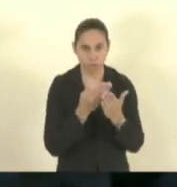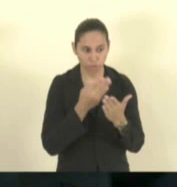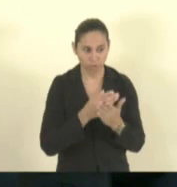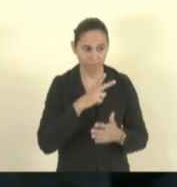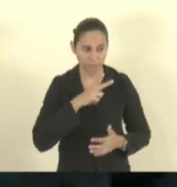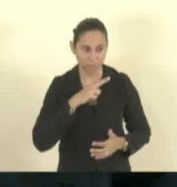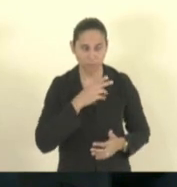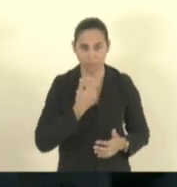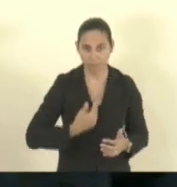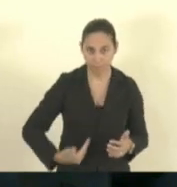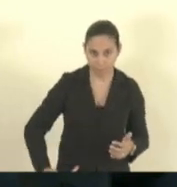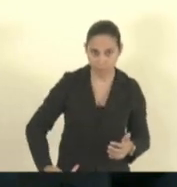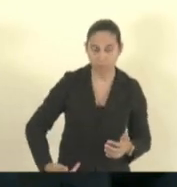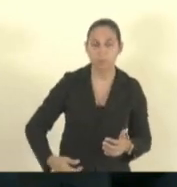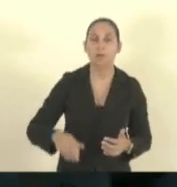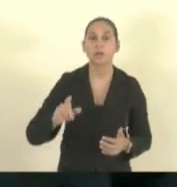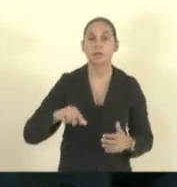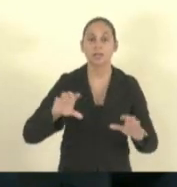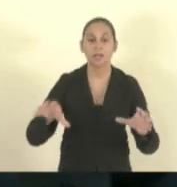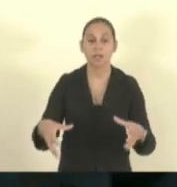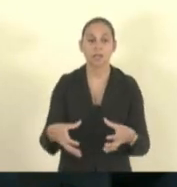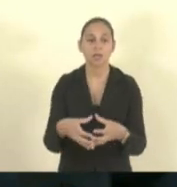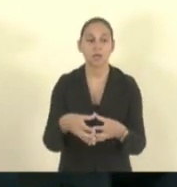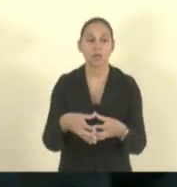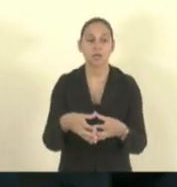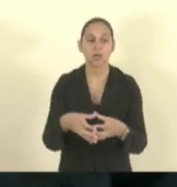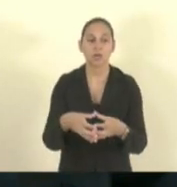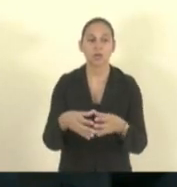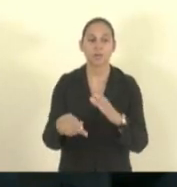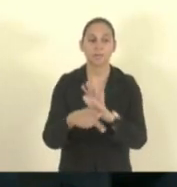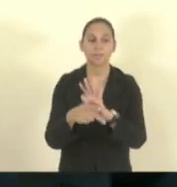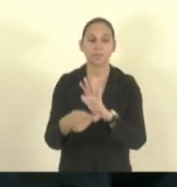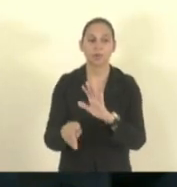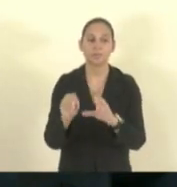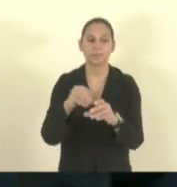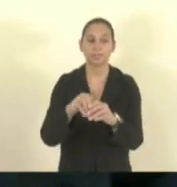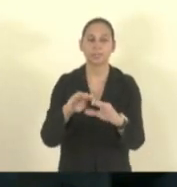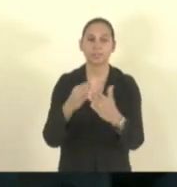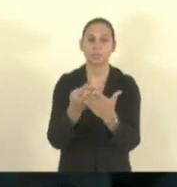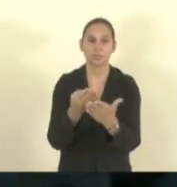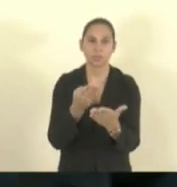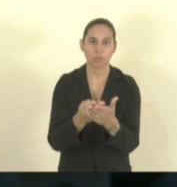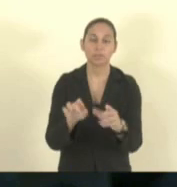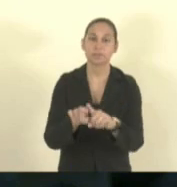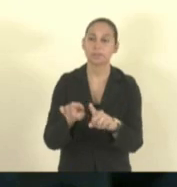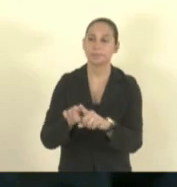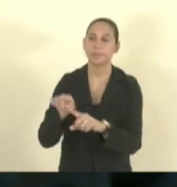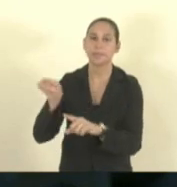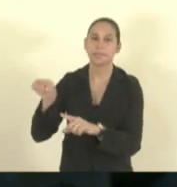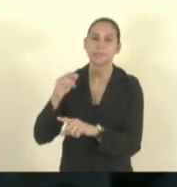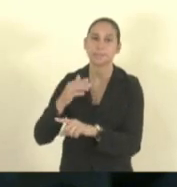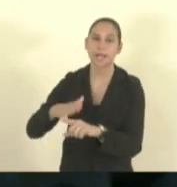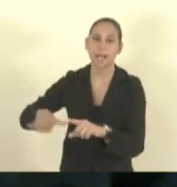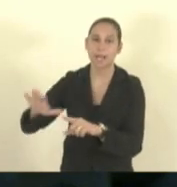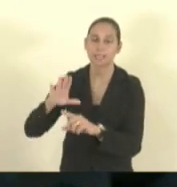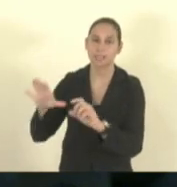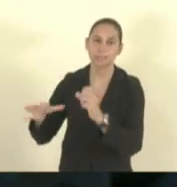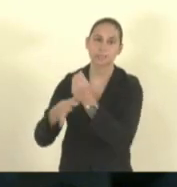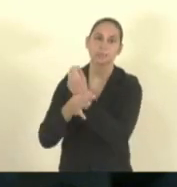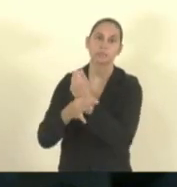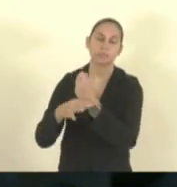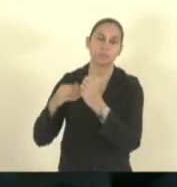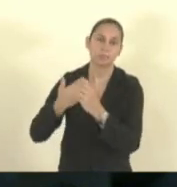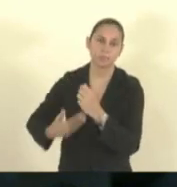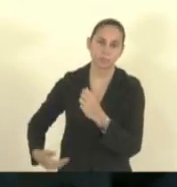privadas de educação básica, ouvido o Conselho de Educação Estadual, assim como a Secretaria de Segurança Pública do Estado, obrigados a contar com o